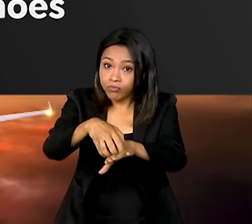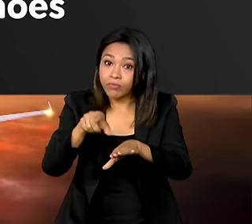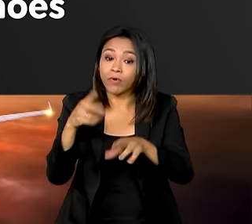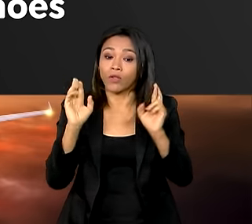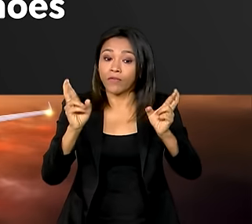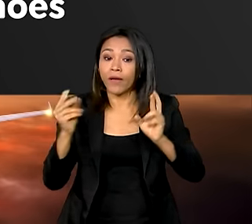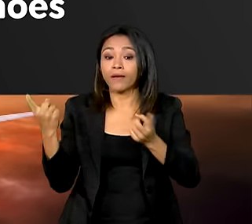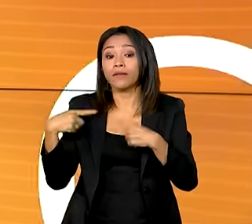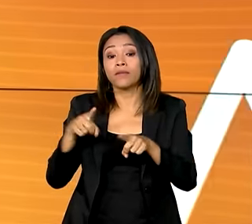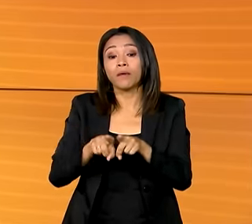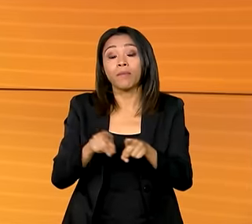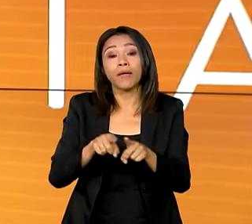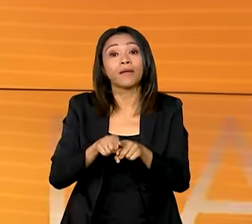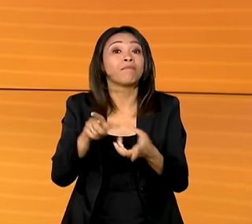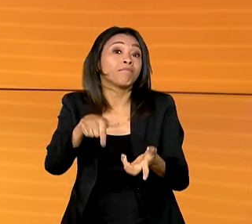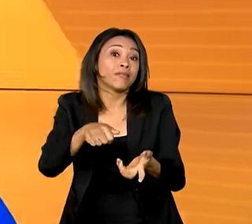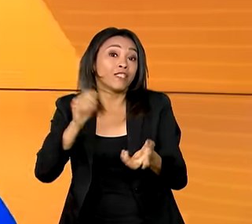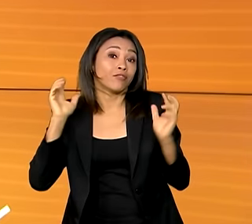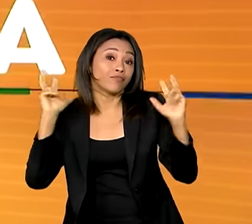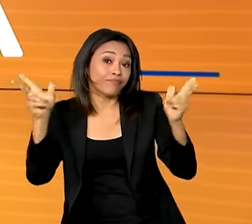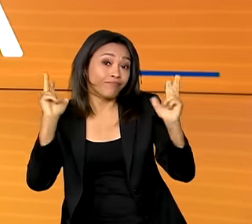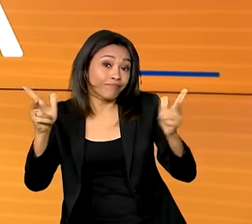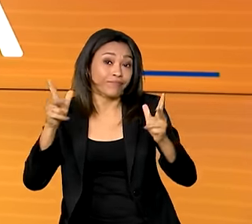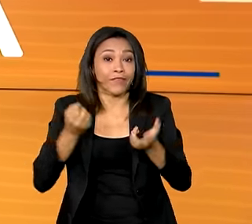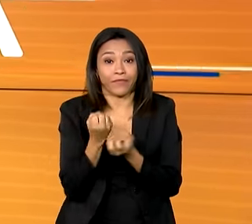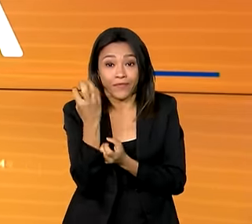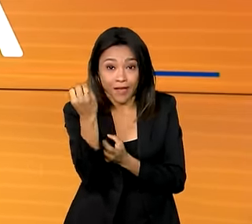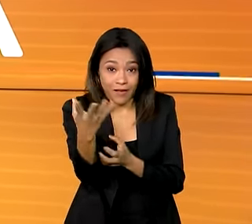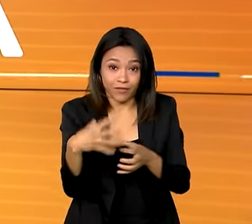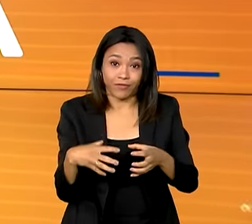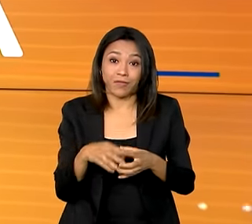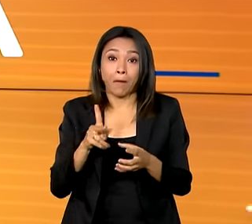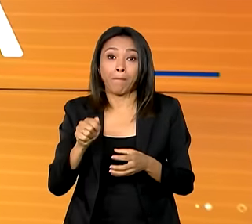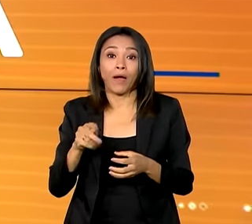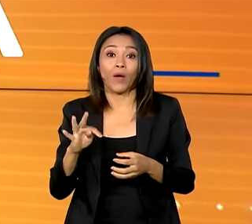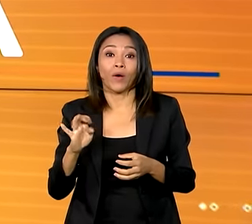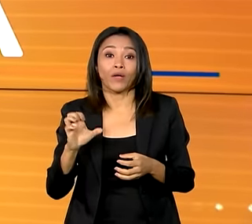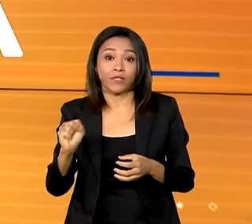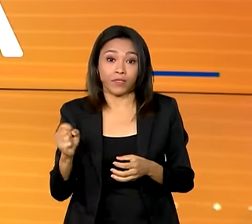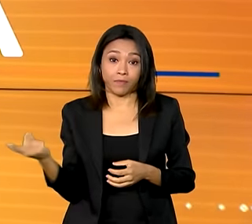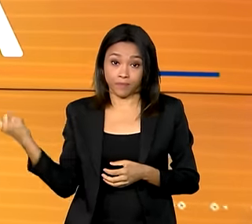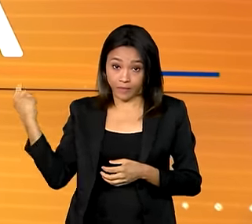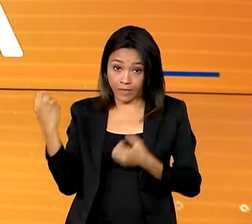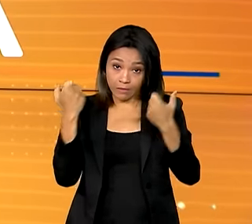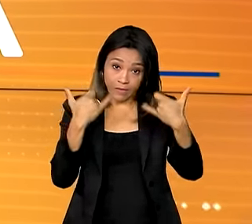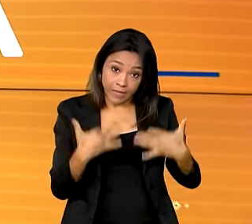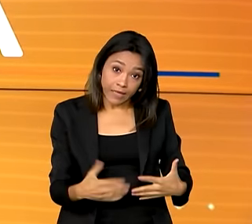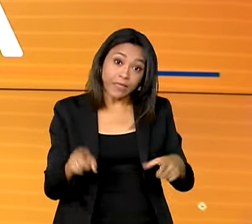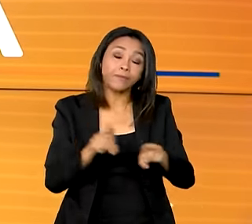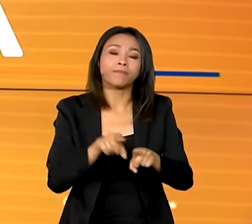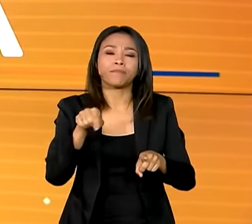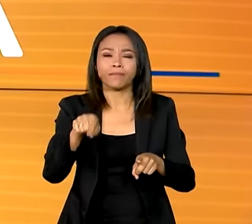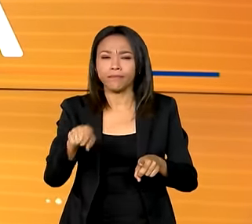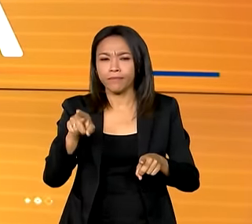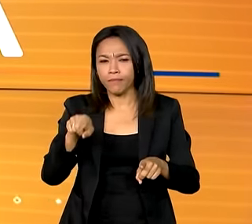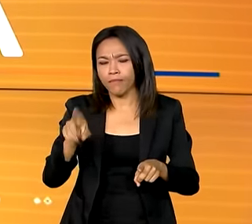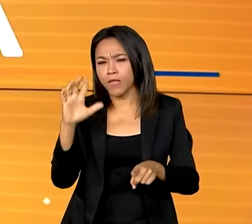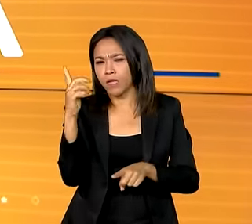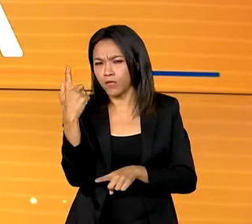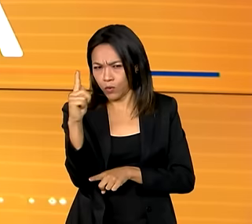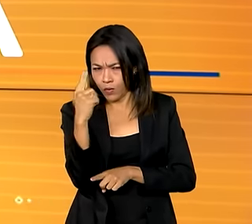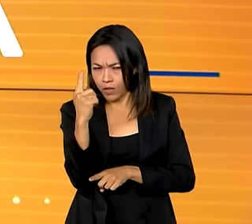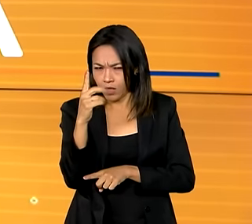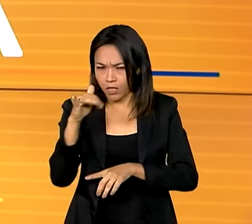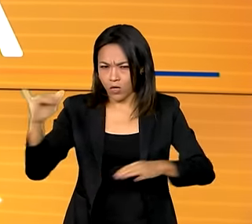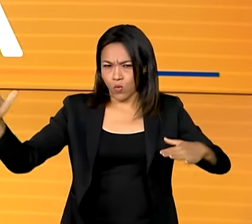viagens e lazer. E sobre a infraestrutura para o turismo, o aeroporto Santa Genoveva, de Goiânia, foi um dos